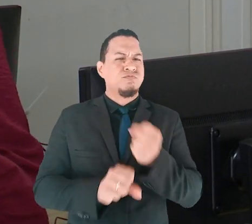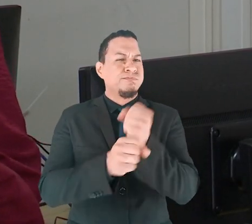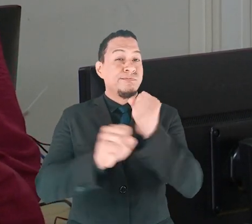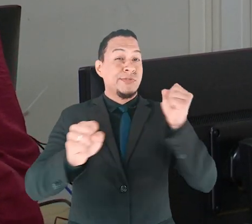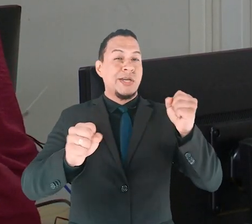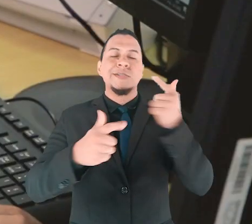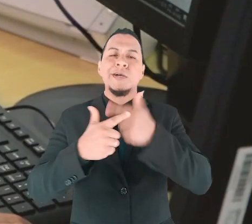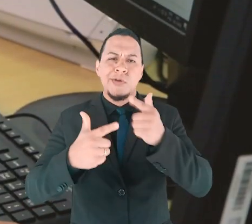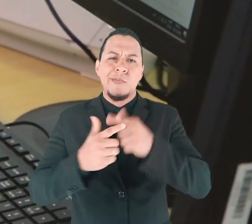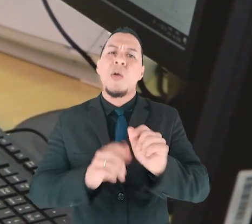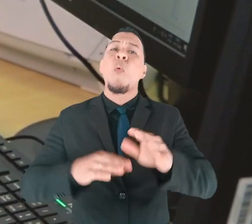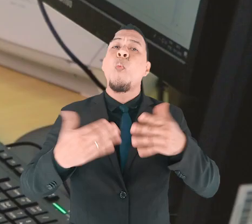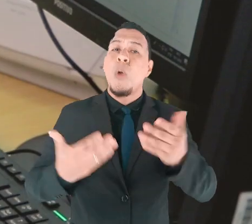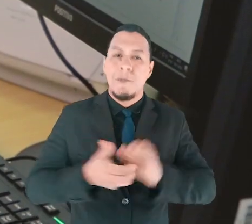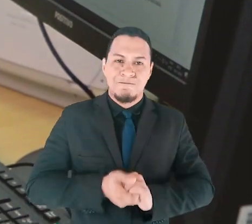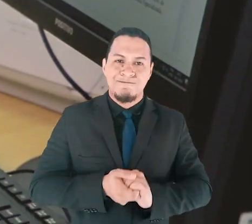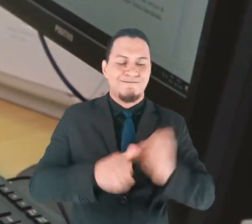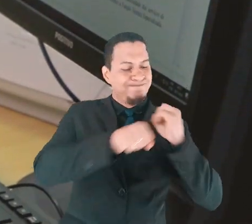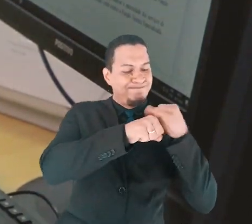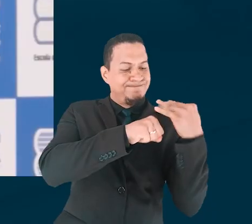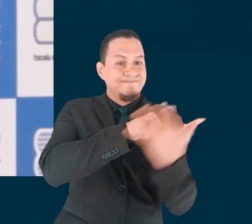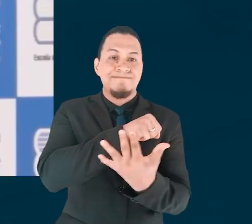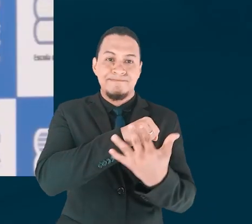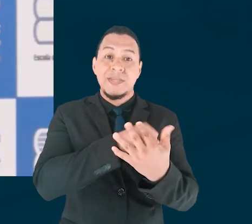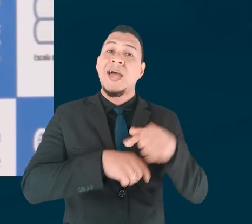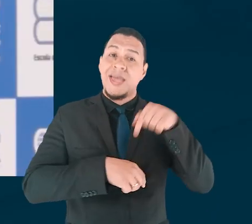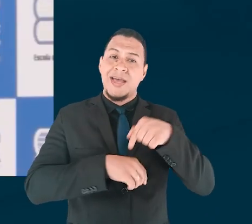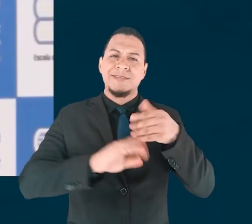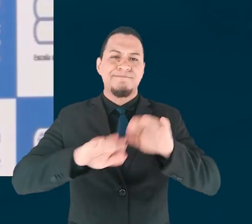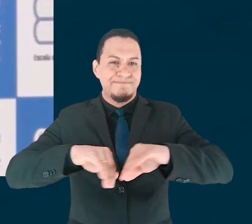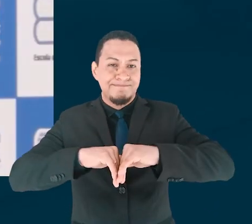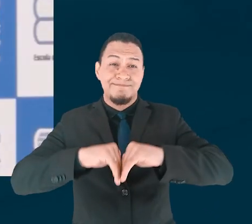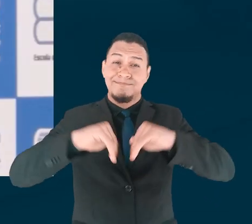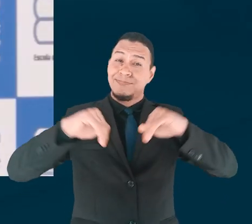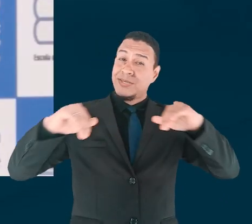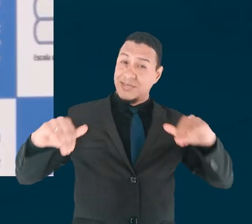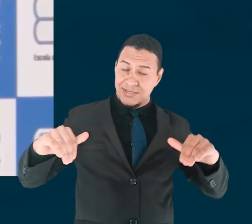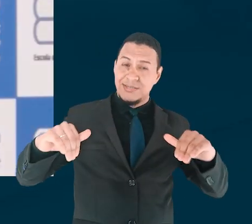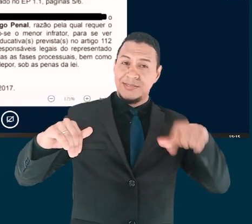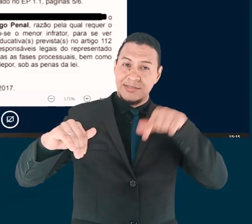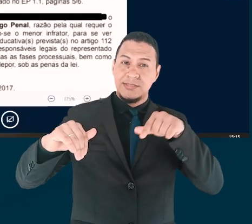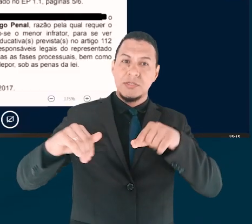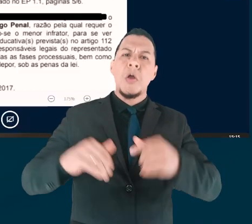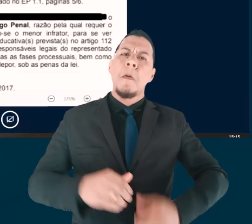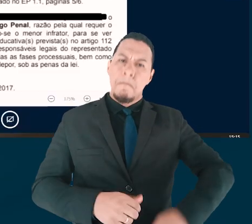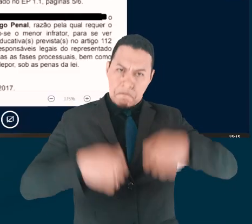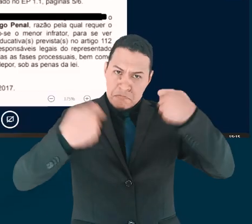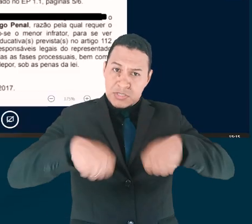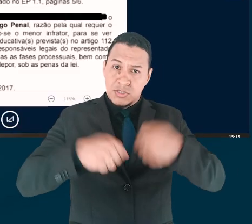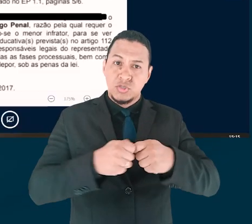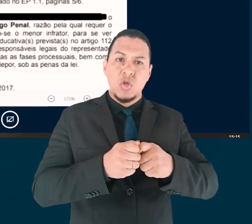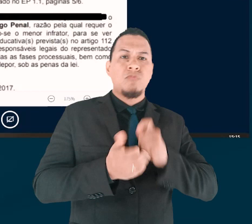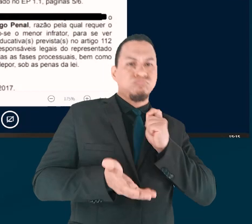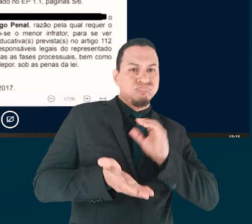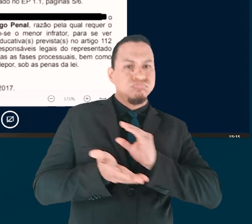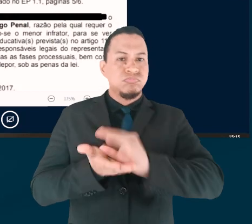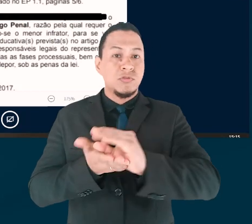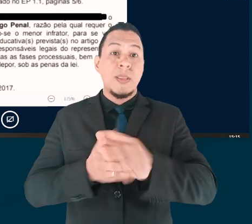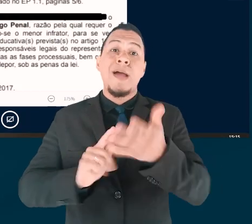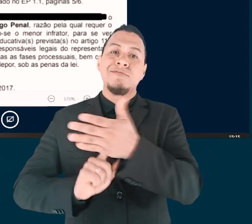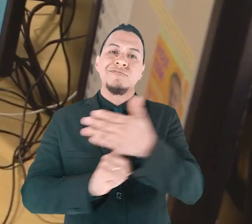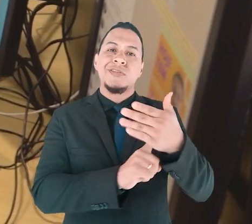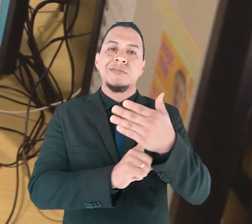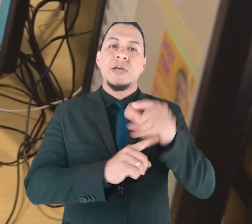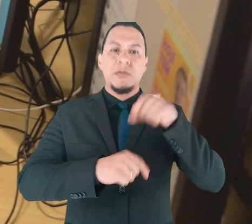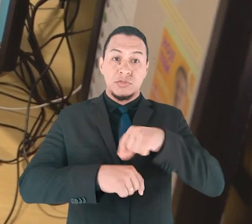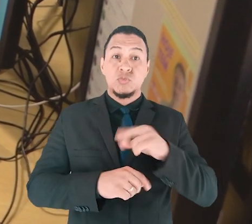pandemia. O distanciamento trouxe lições importantes, revelando a tecnologia como aliada permanente da educação